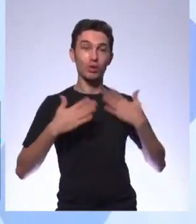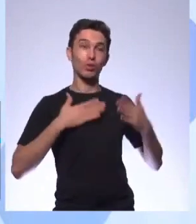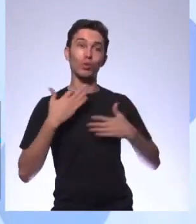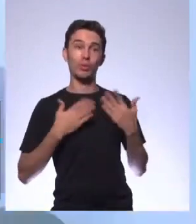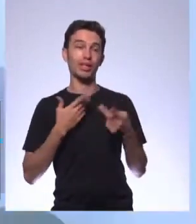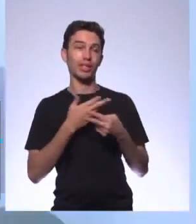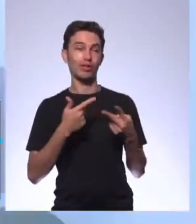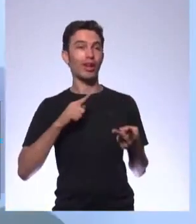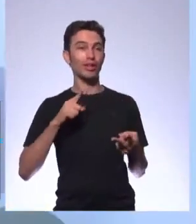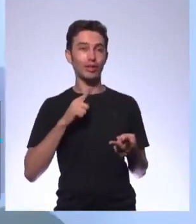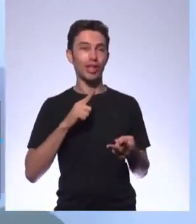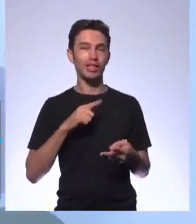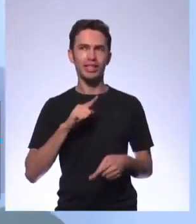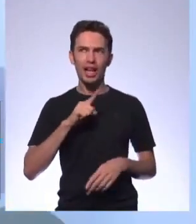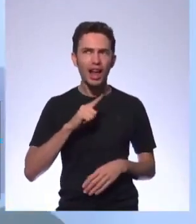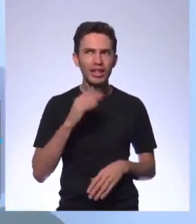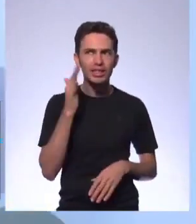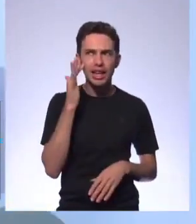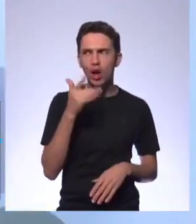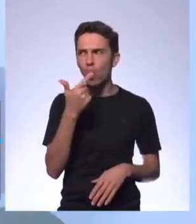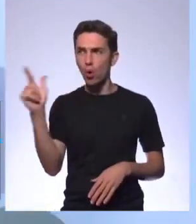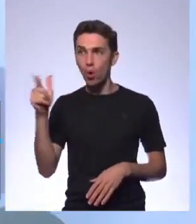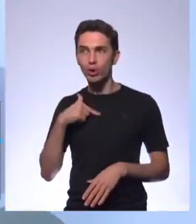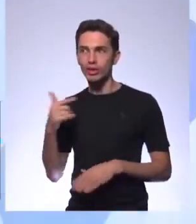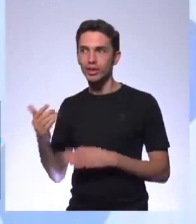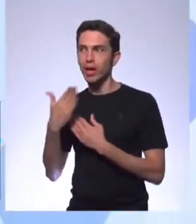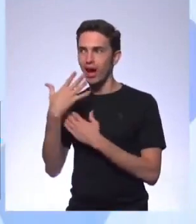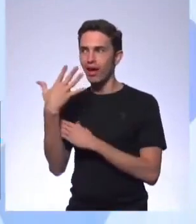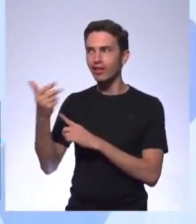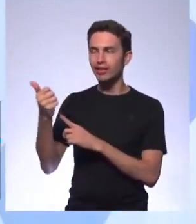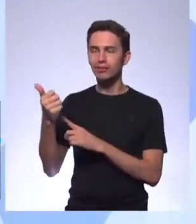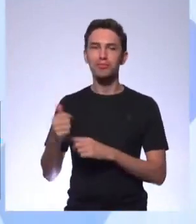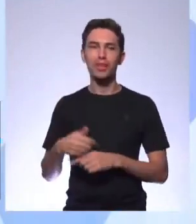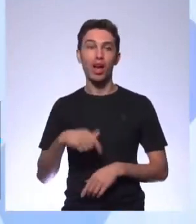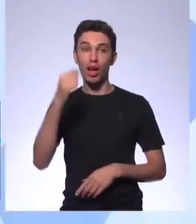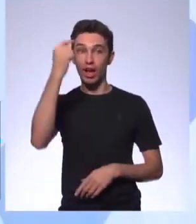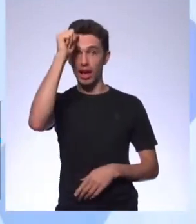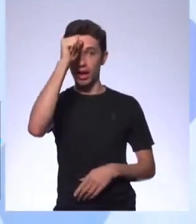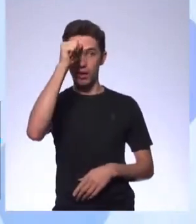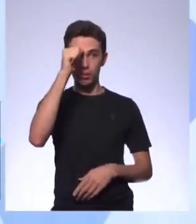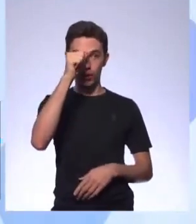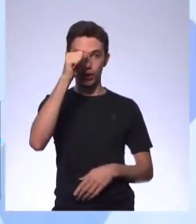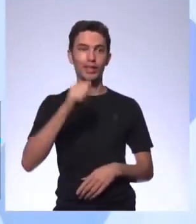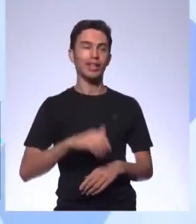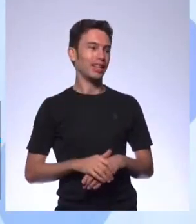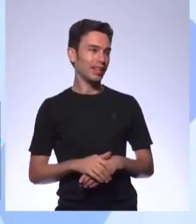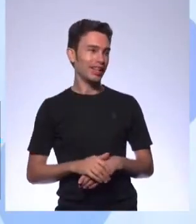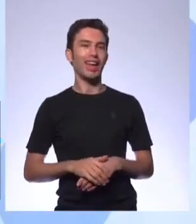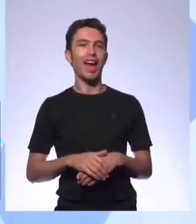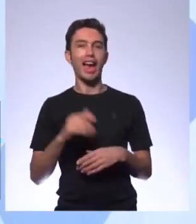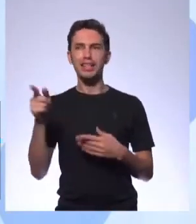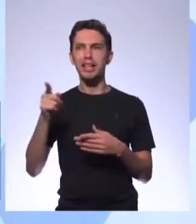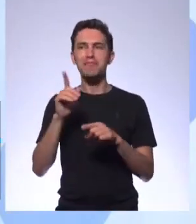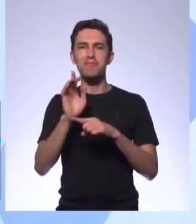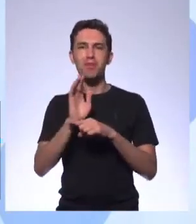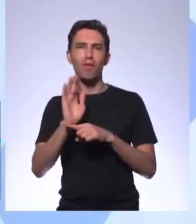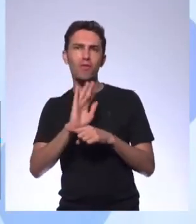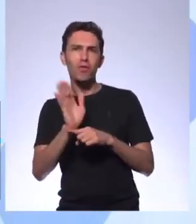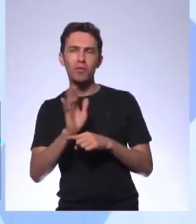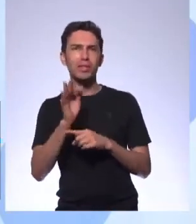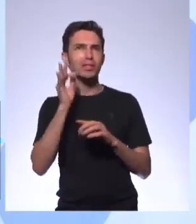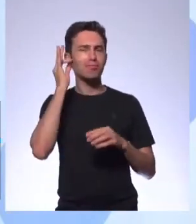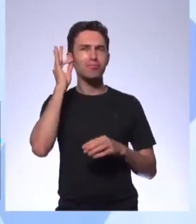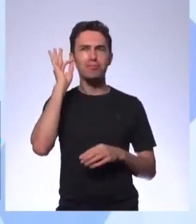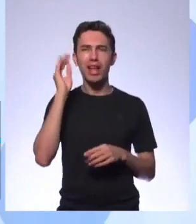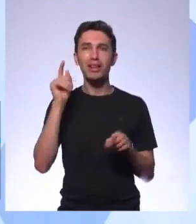que tem mais alguém que vai conseguir me convencer? diz Harry Potter, a Thalita diz Harry Potter, porque é um ótimo filme e que traz muitos